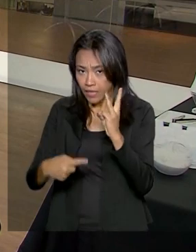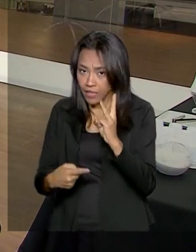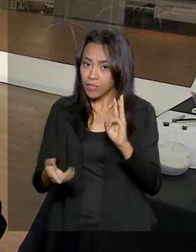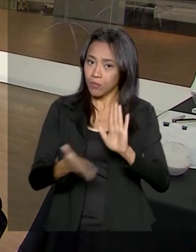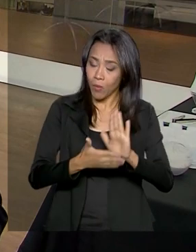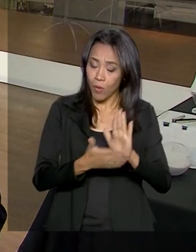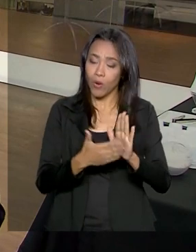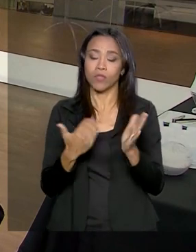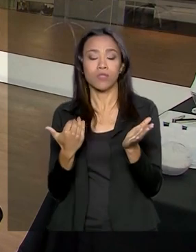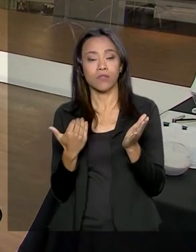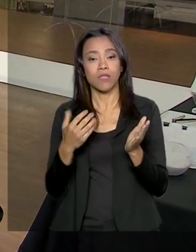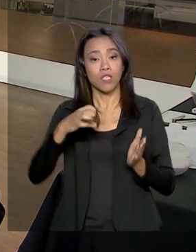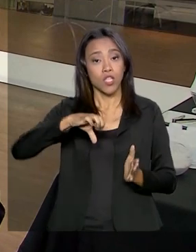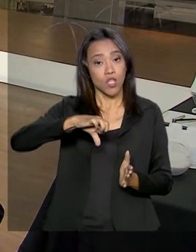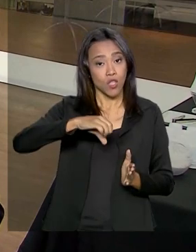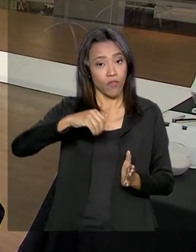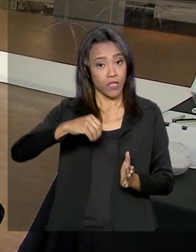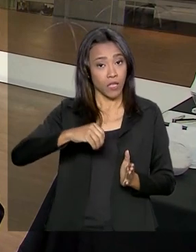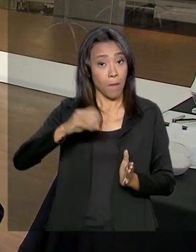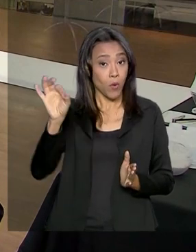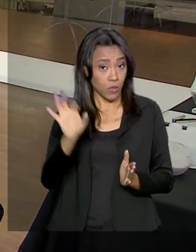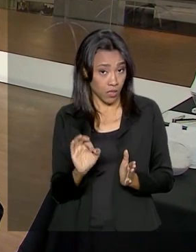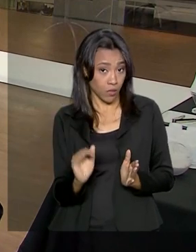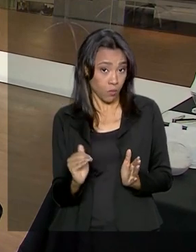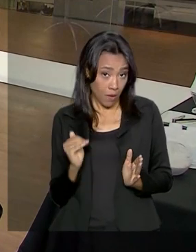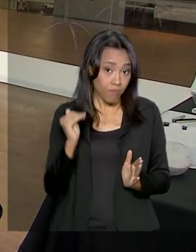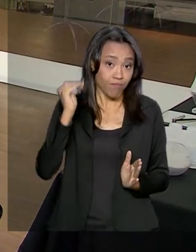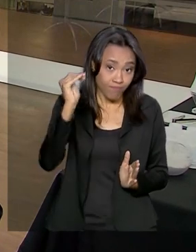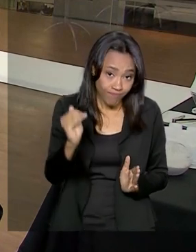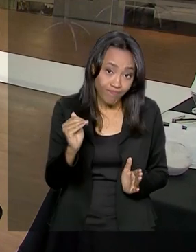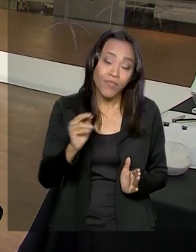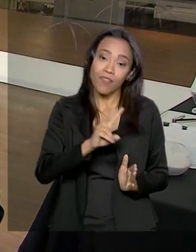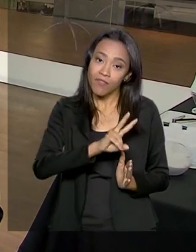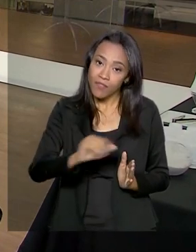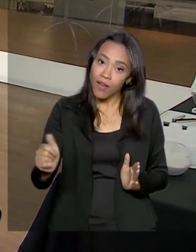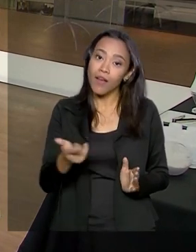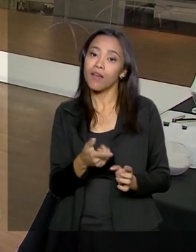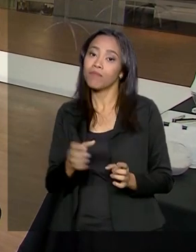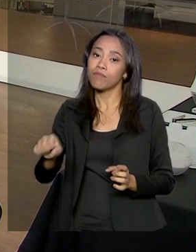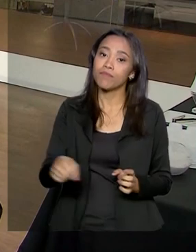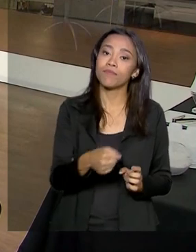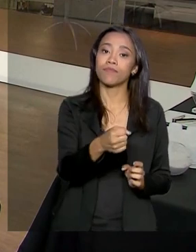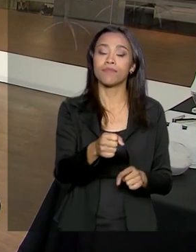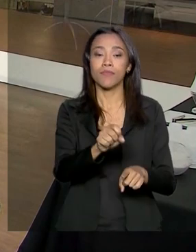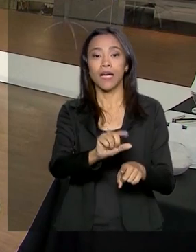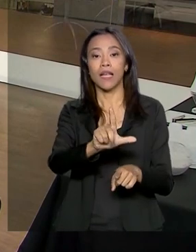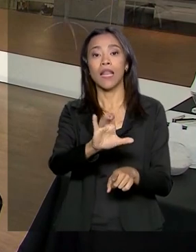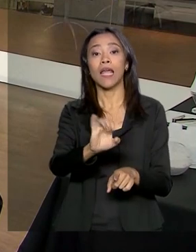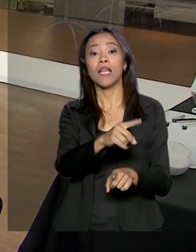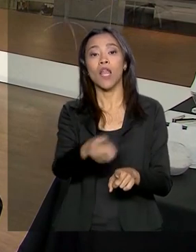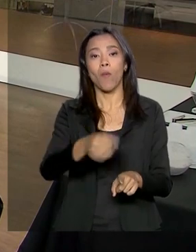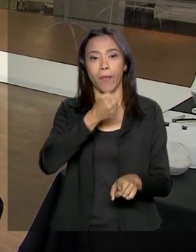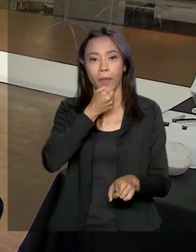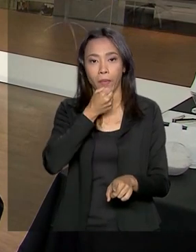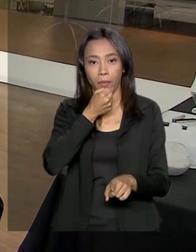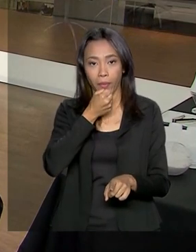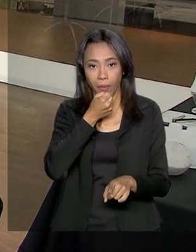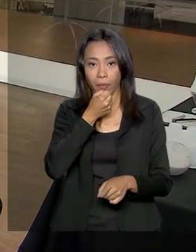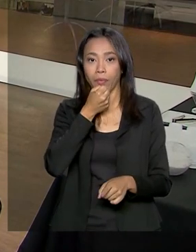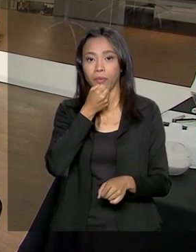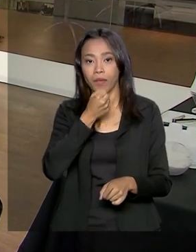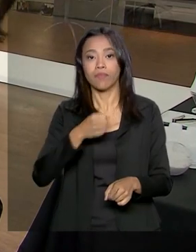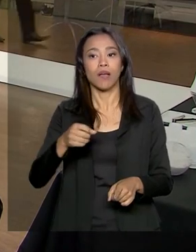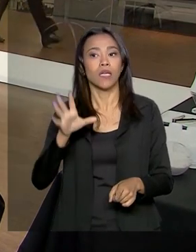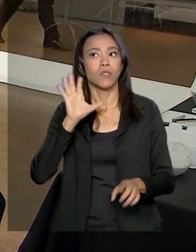90% do valor de outorga vão para o sistema de leilão de Viva Voz. E é